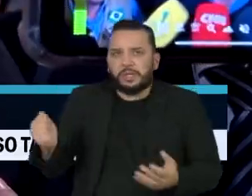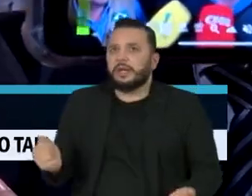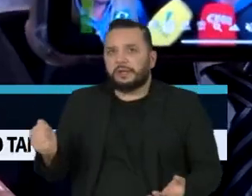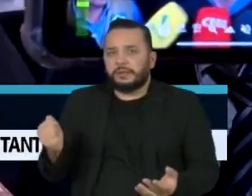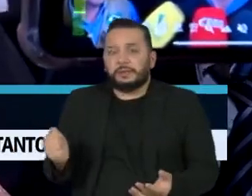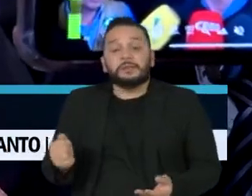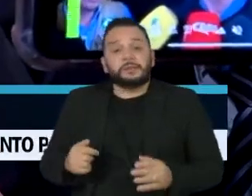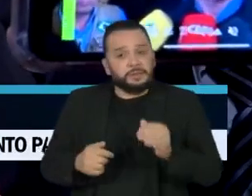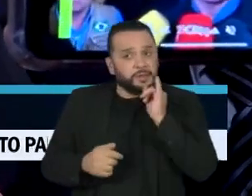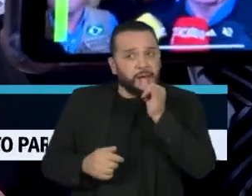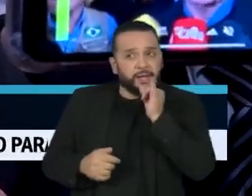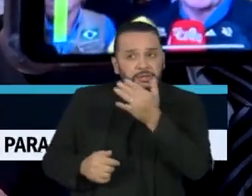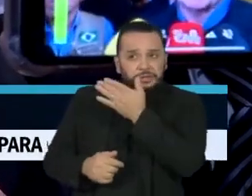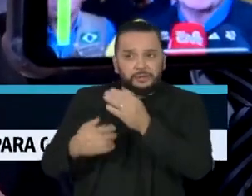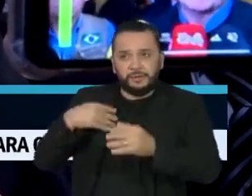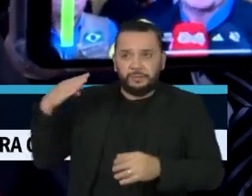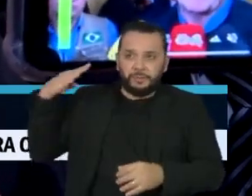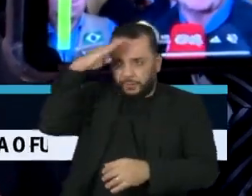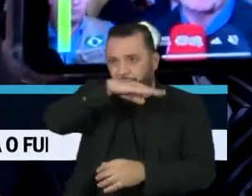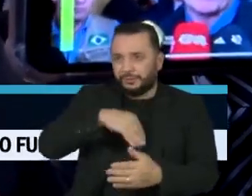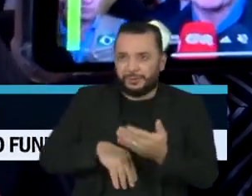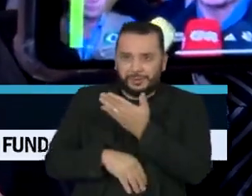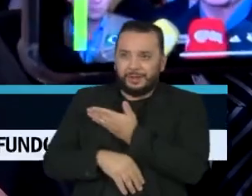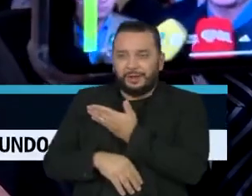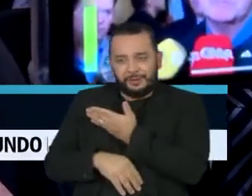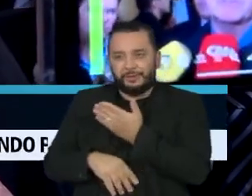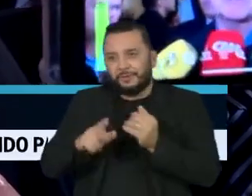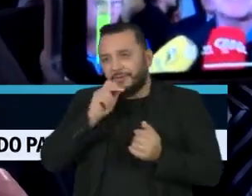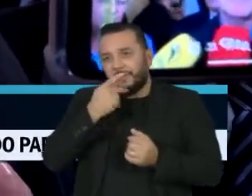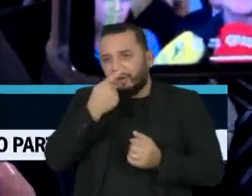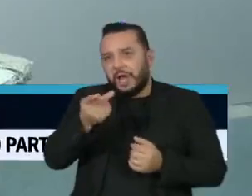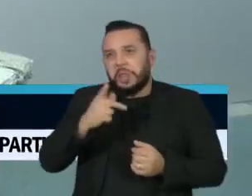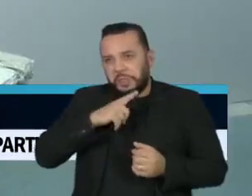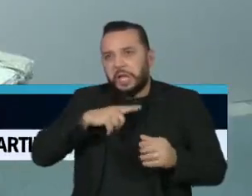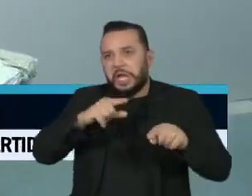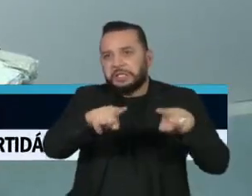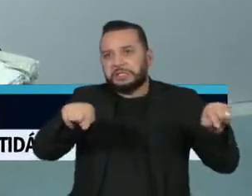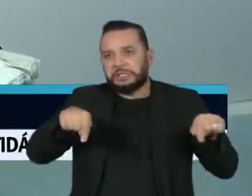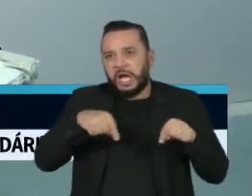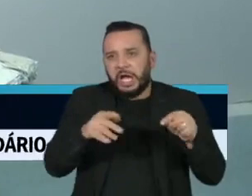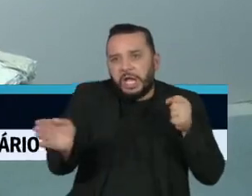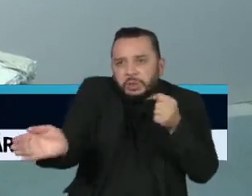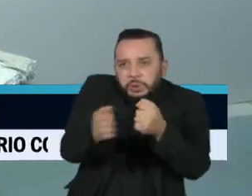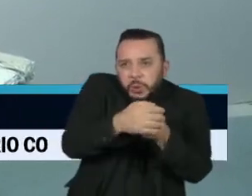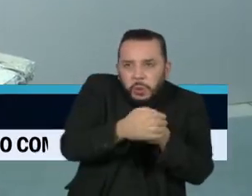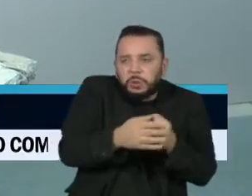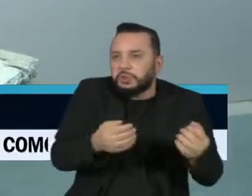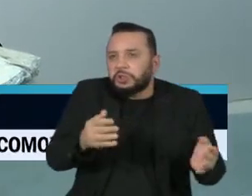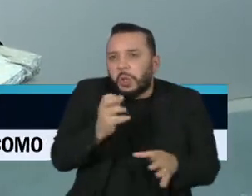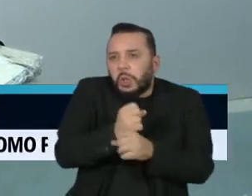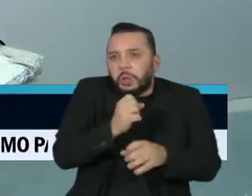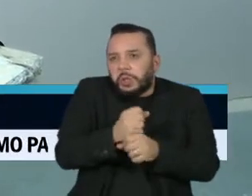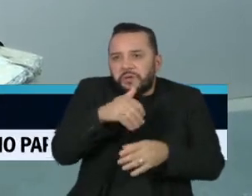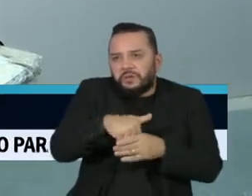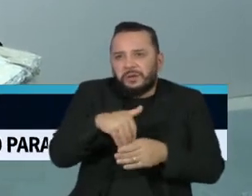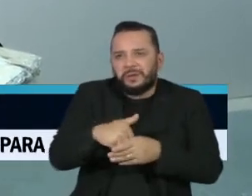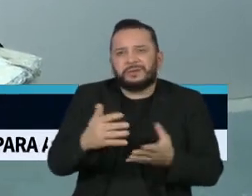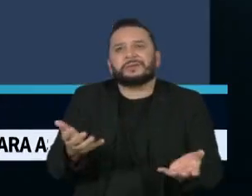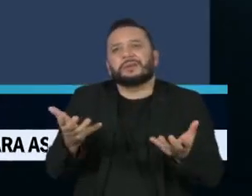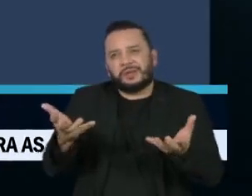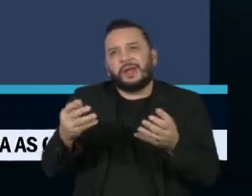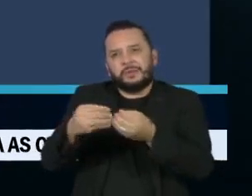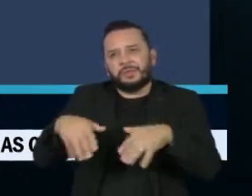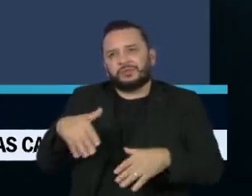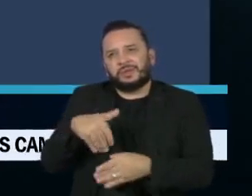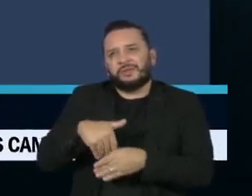Uma narrativa que tem sido muito utilizada pelo presidente Jair Bolsonaro em sua tentativa de desacreditar o processo eleitoral.